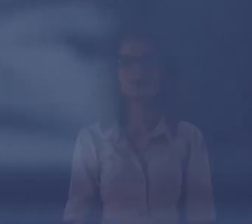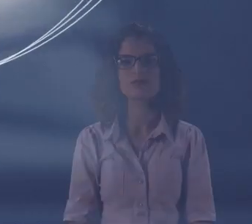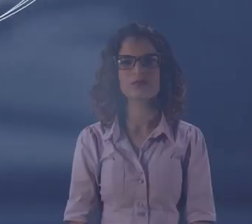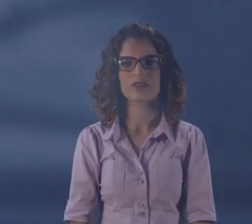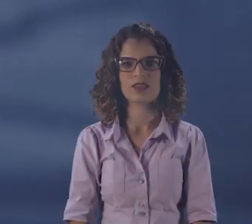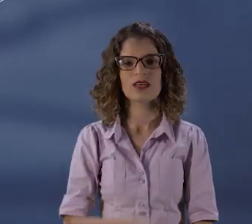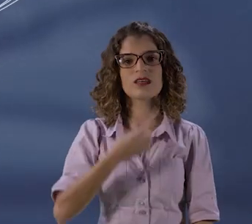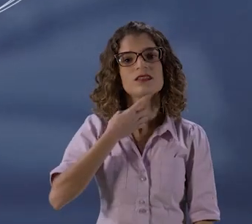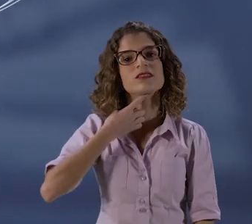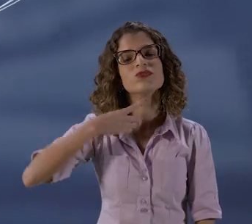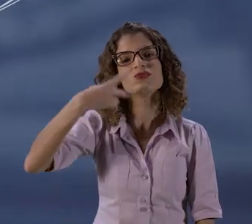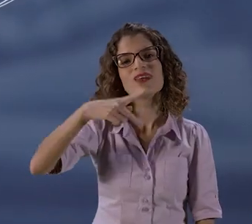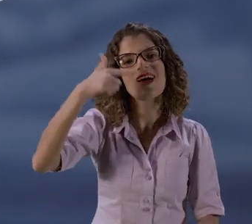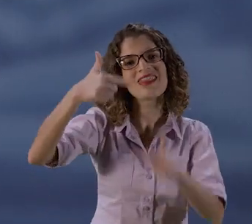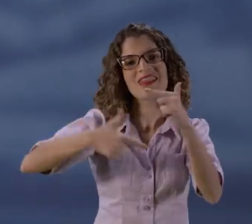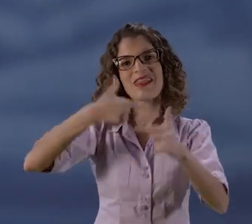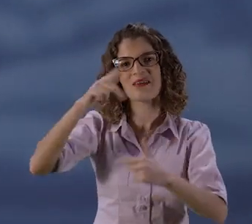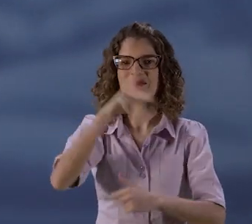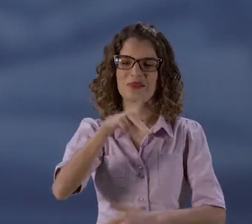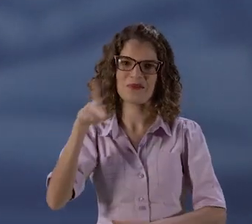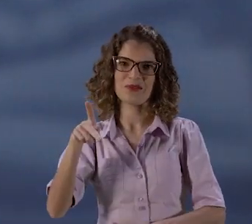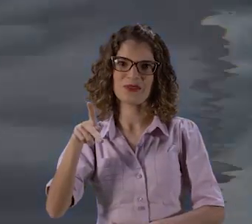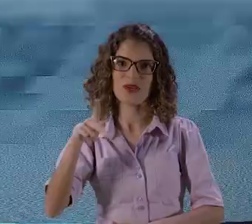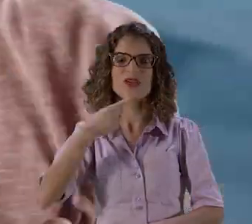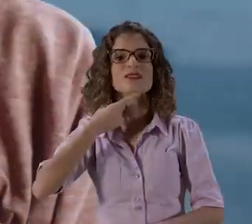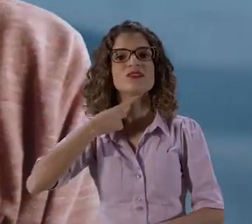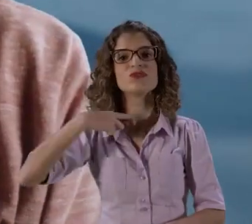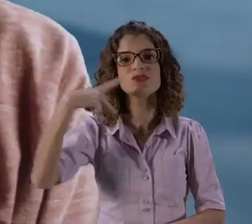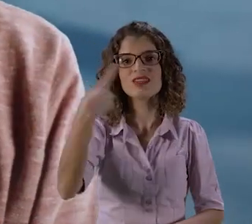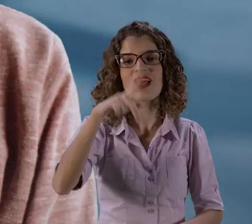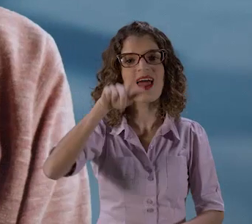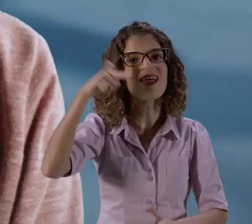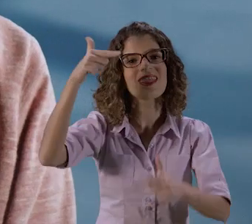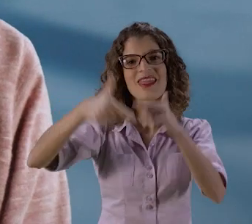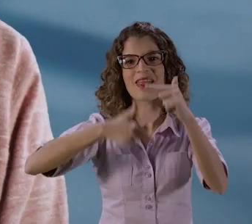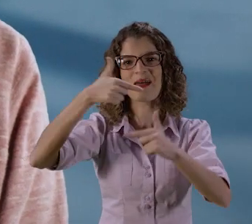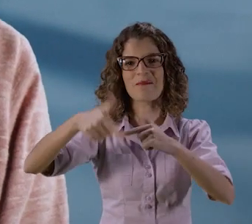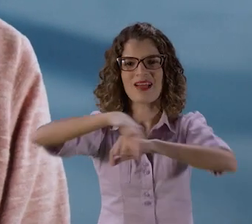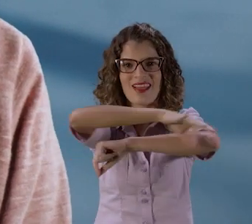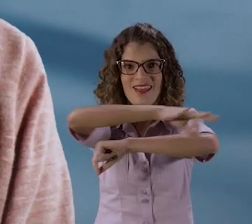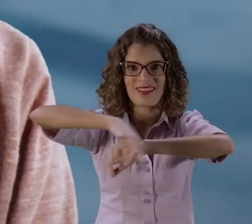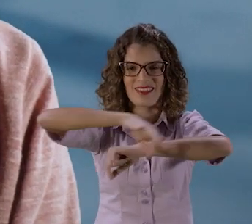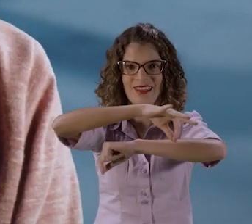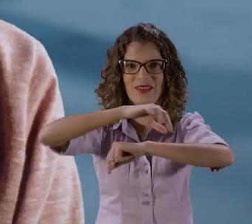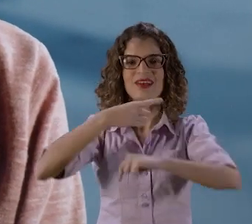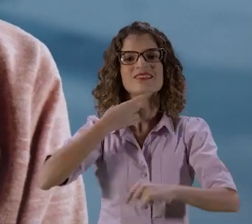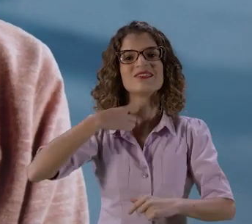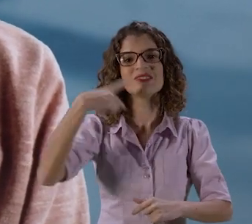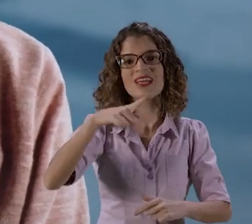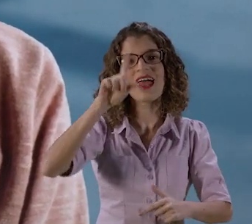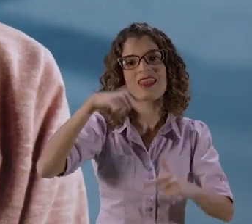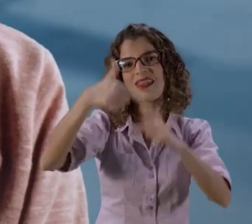O sonho de Bruno é ser professor. O sonho de Guilherme é ser arquiteto.